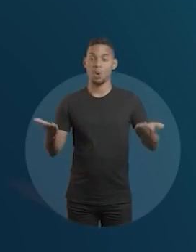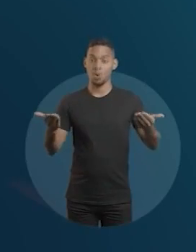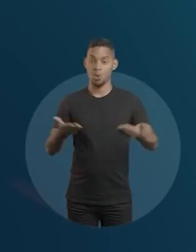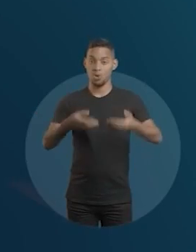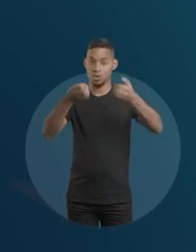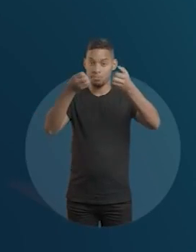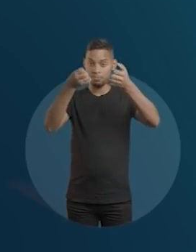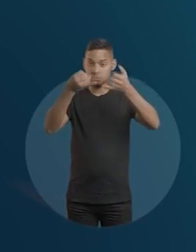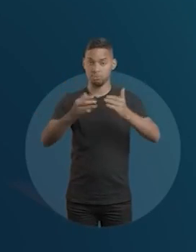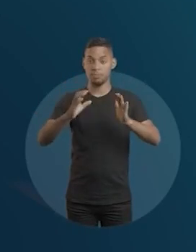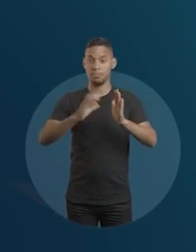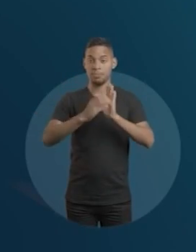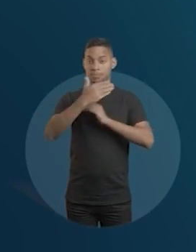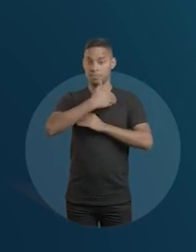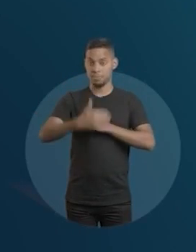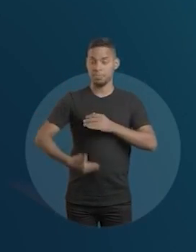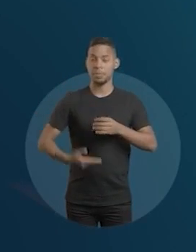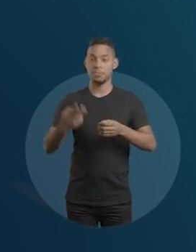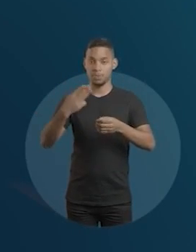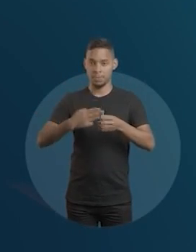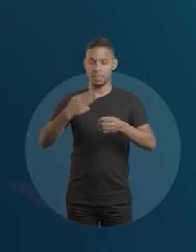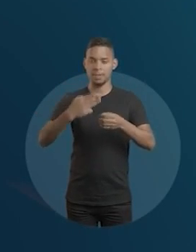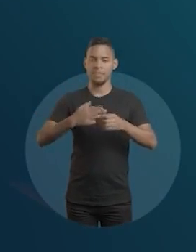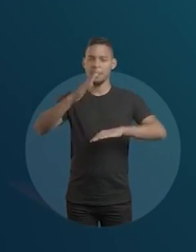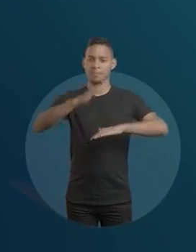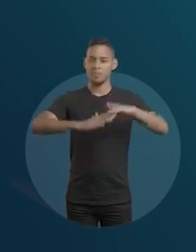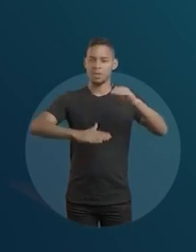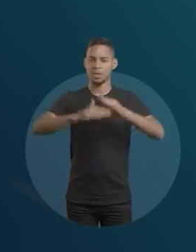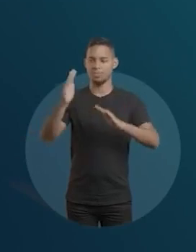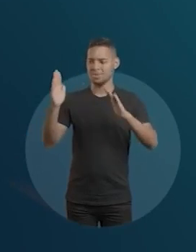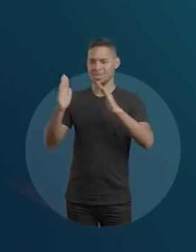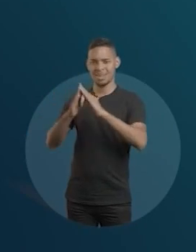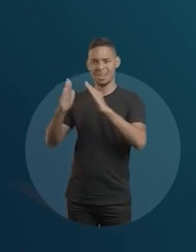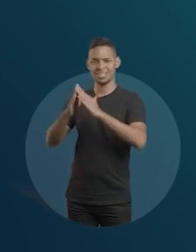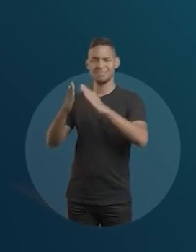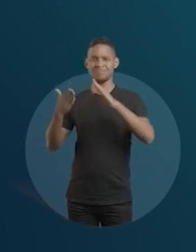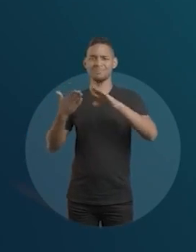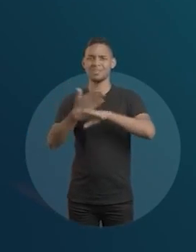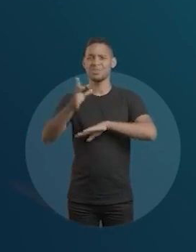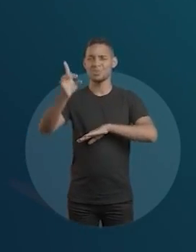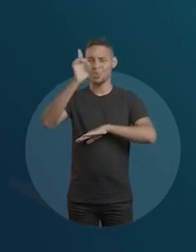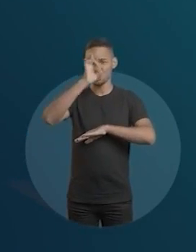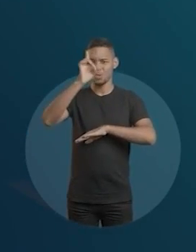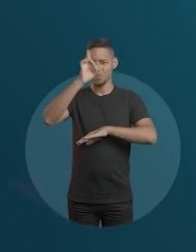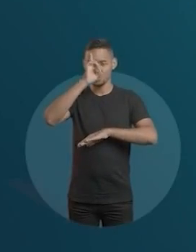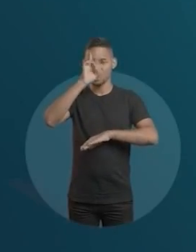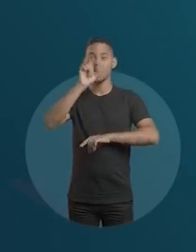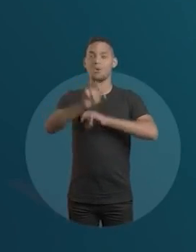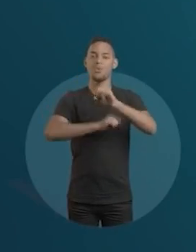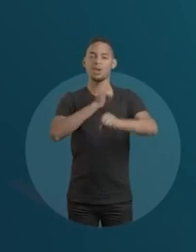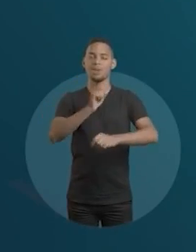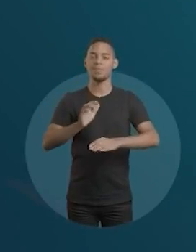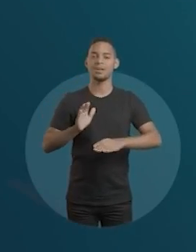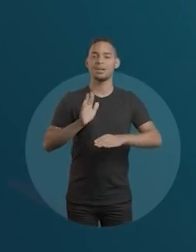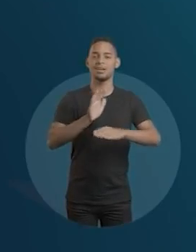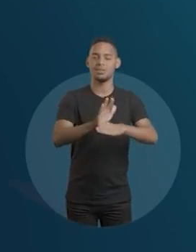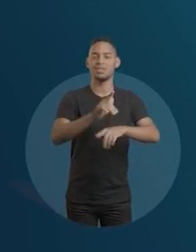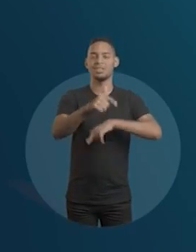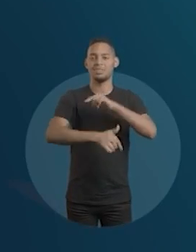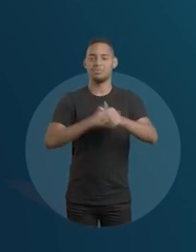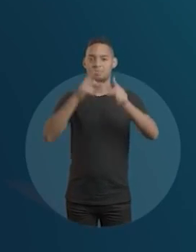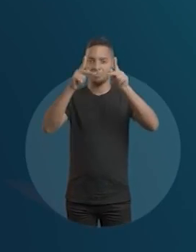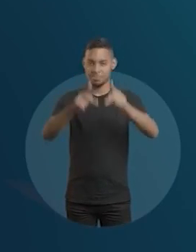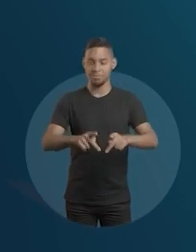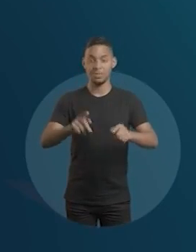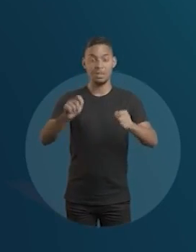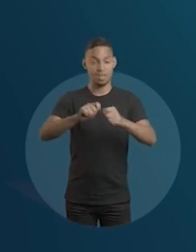Hoje nós vamos falar sobre os servidores públicos municipais. Os profissionais que saem de casa todo dia cedo para servir a população e